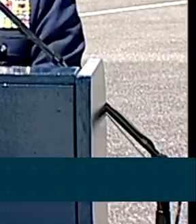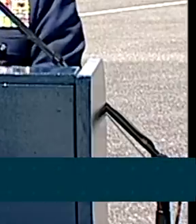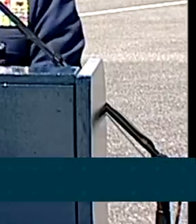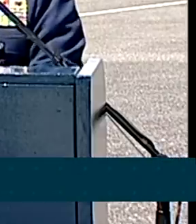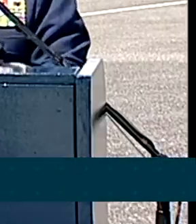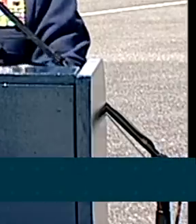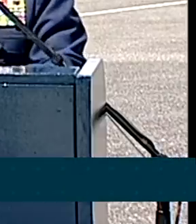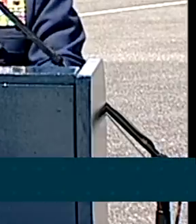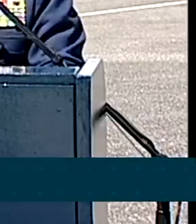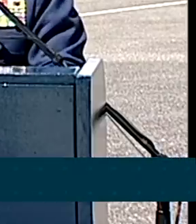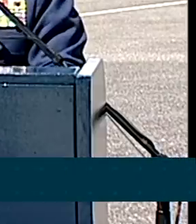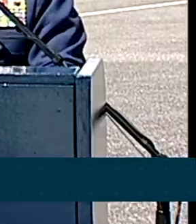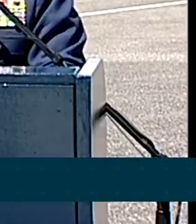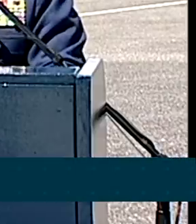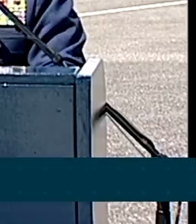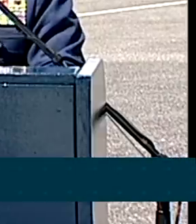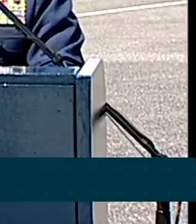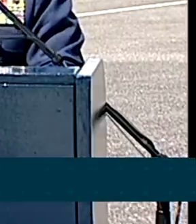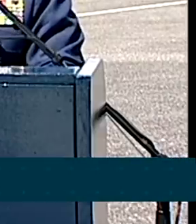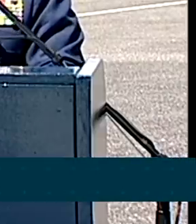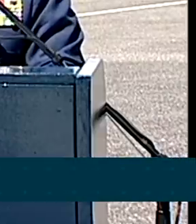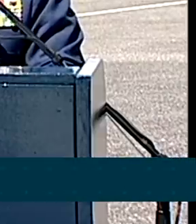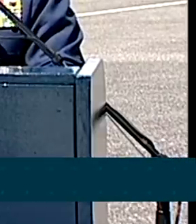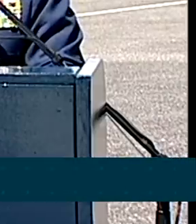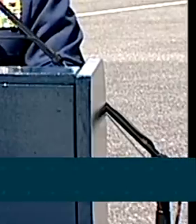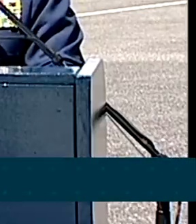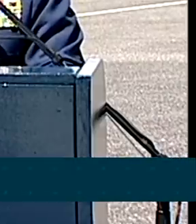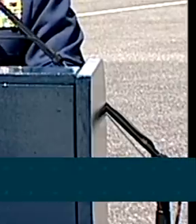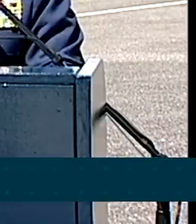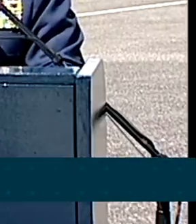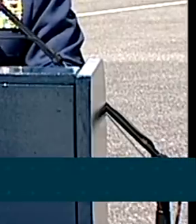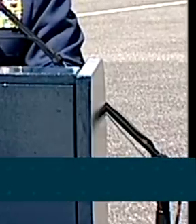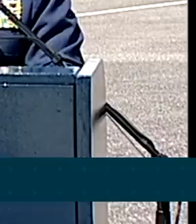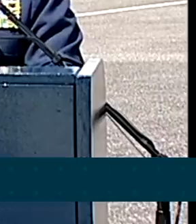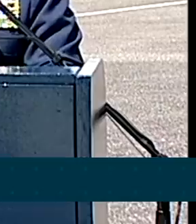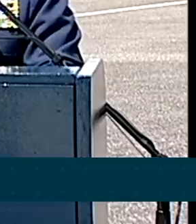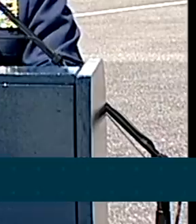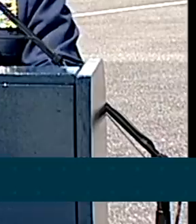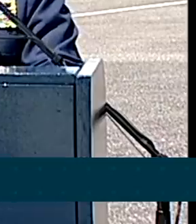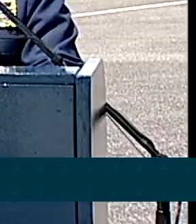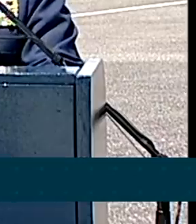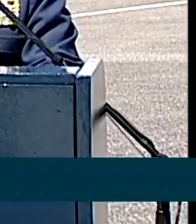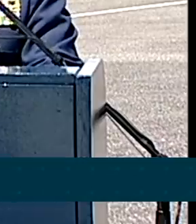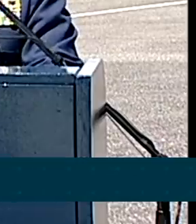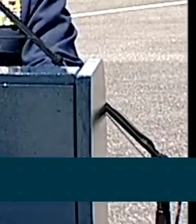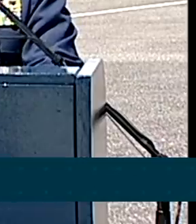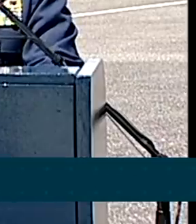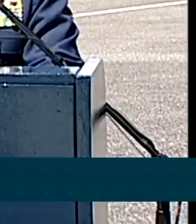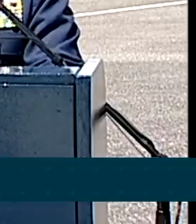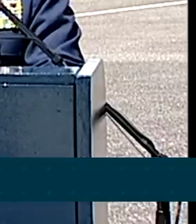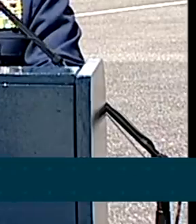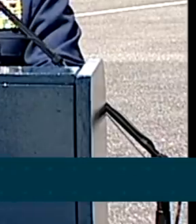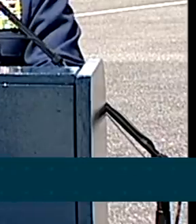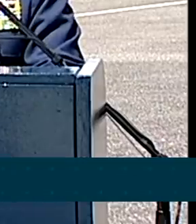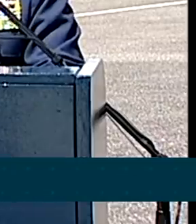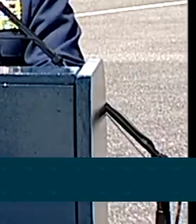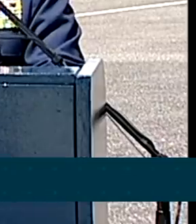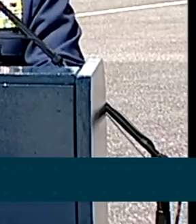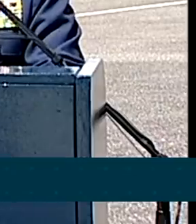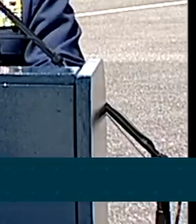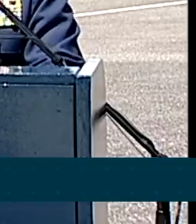Rio de Janeiro para Manaus. C-99 transportaram pacientes evacuados de Manaus para São Luís.